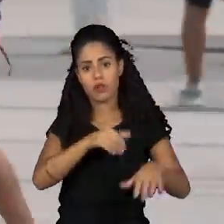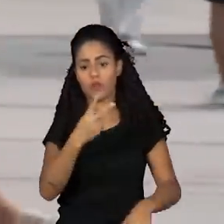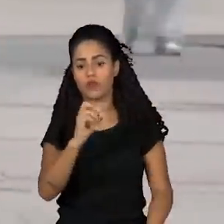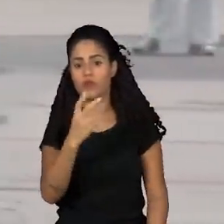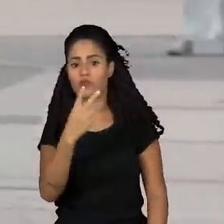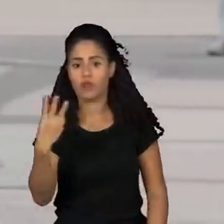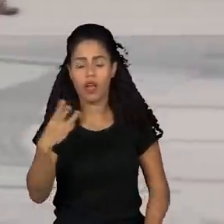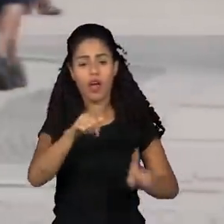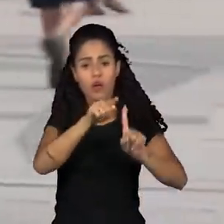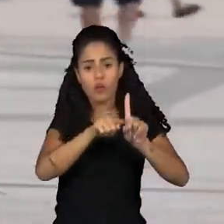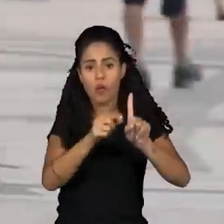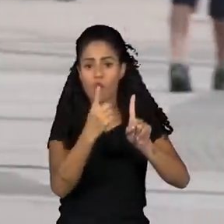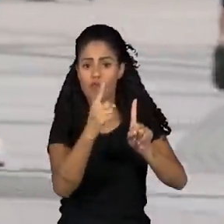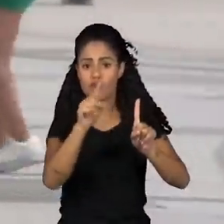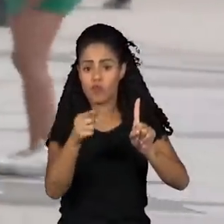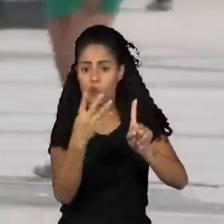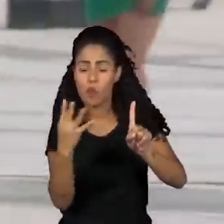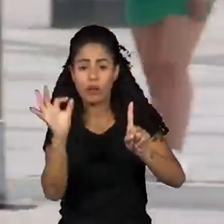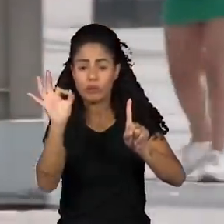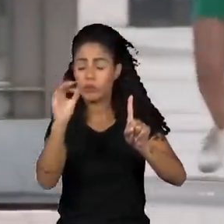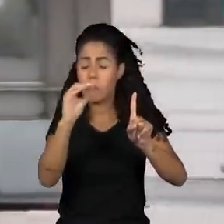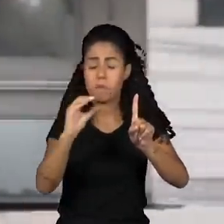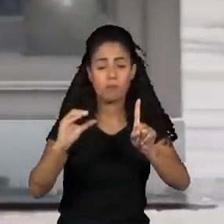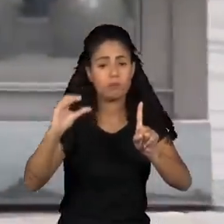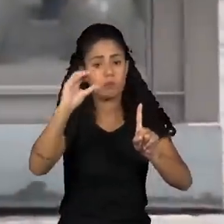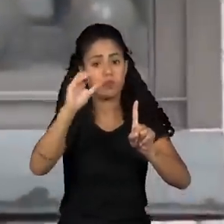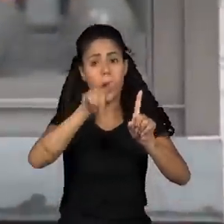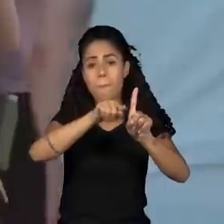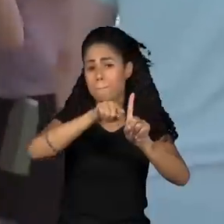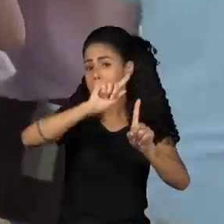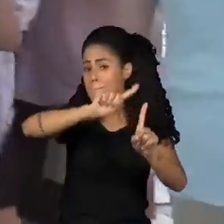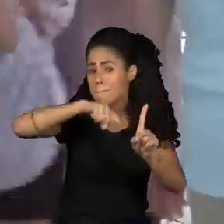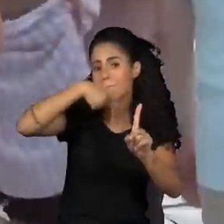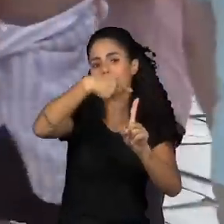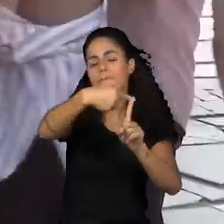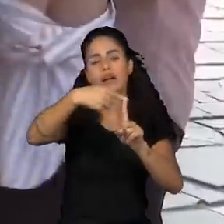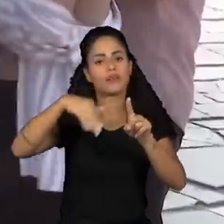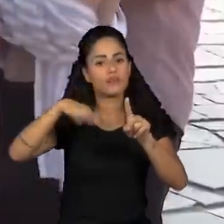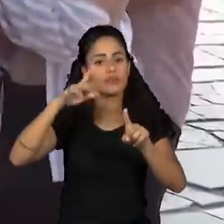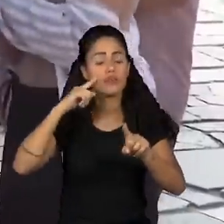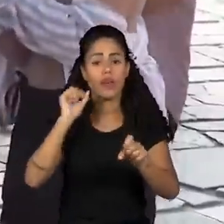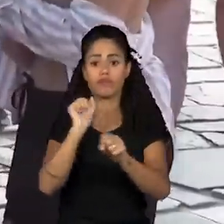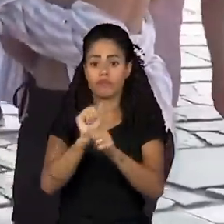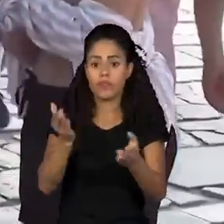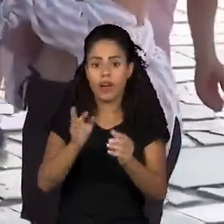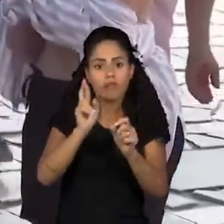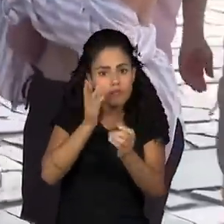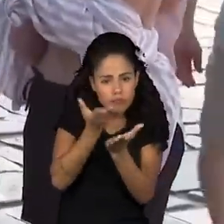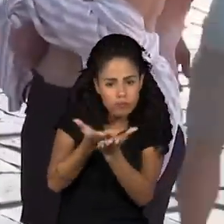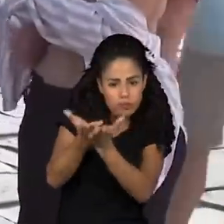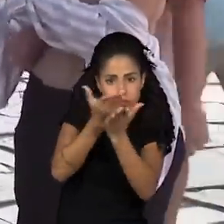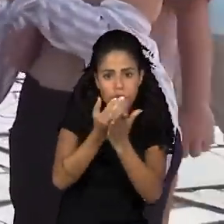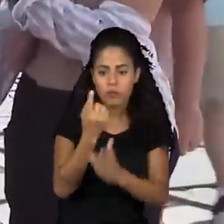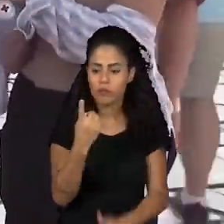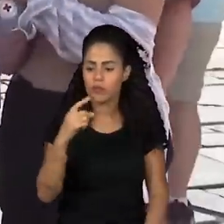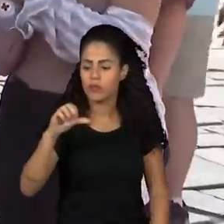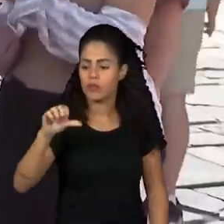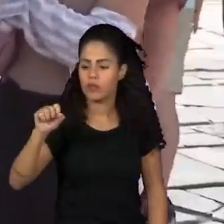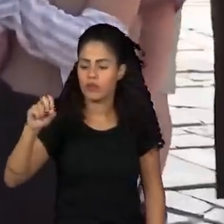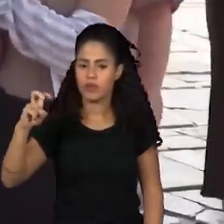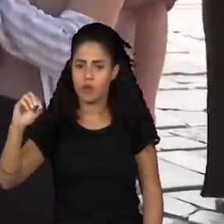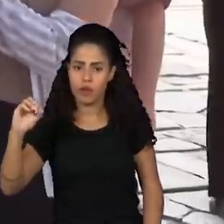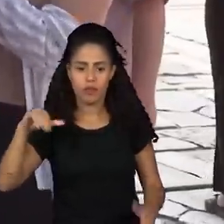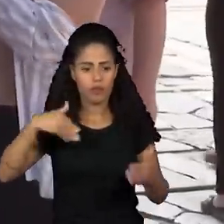1,4 graus Celsius superior à média da era pré-industrial, dos anos 1850 a